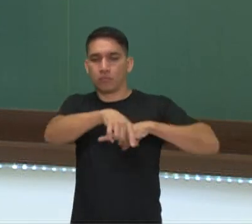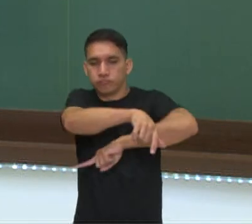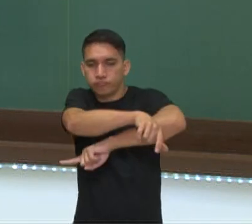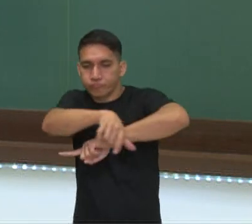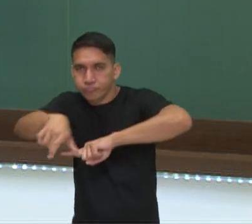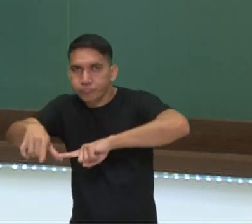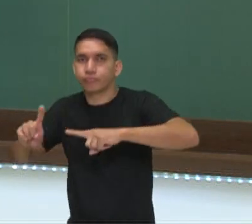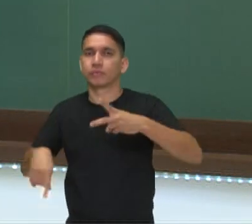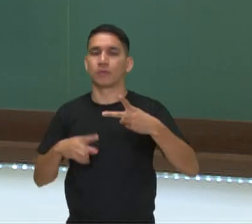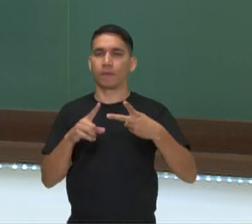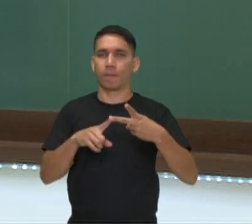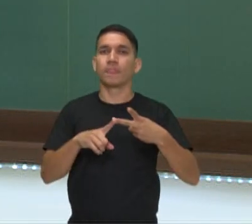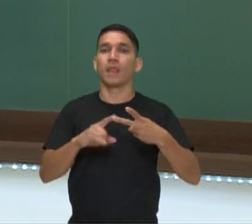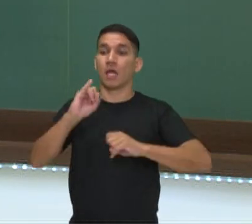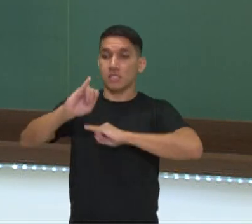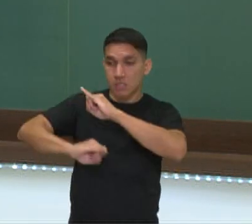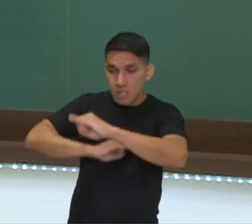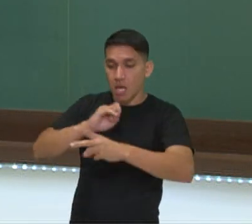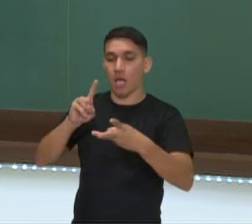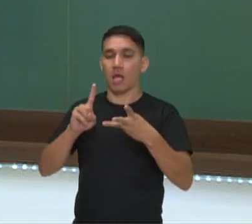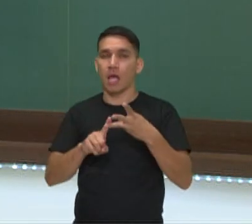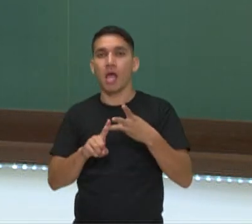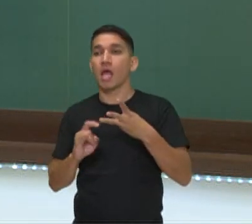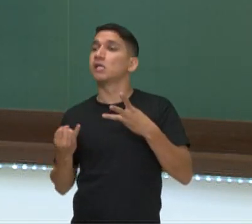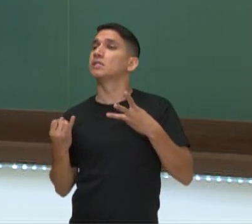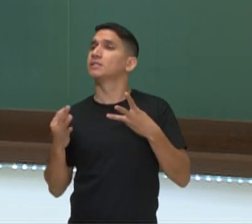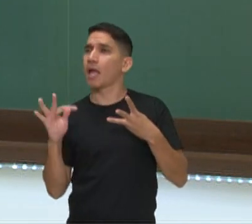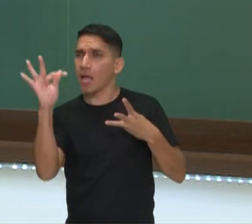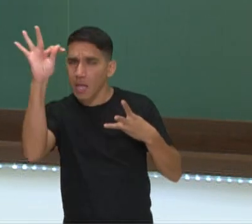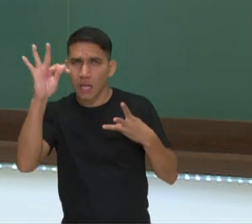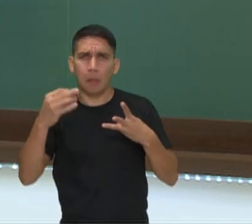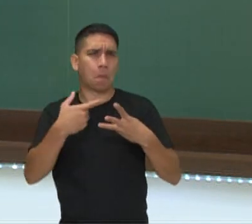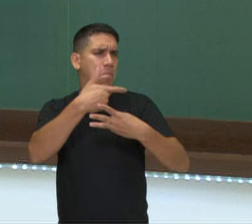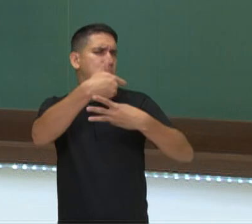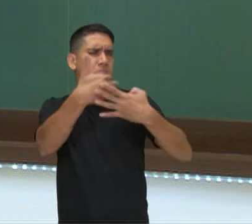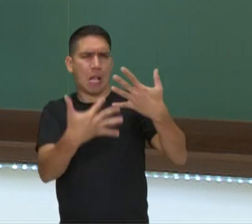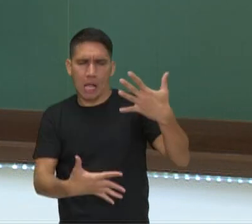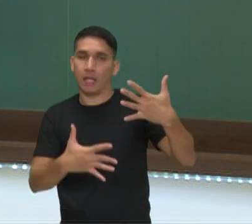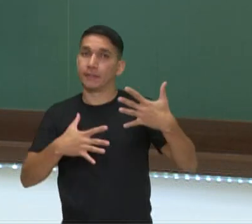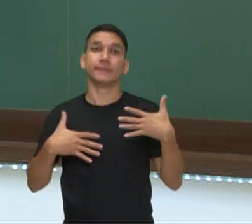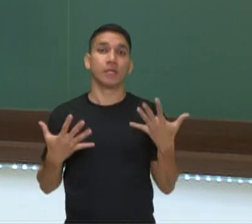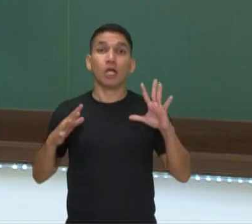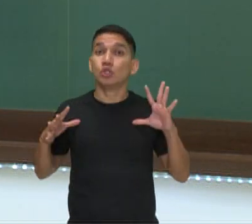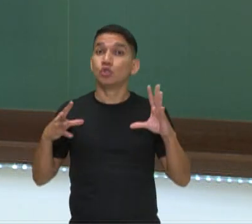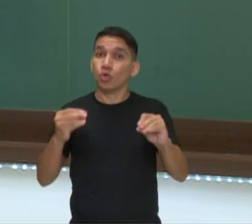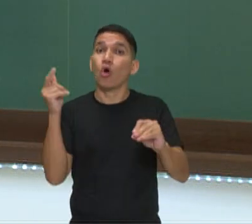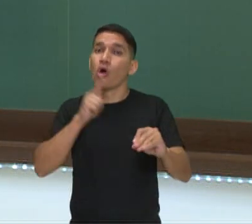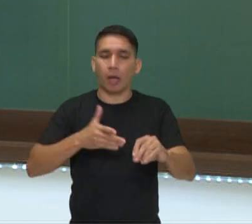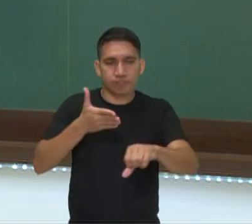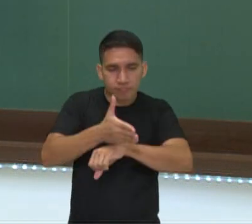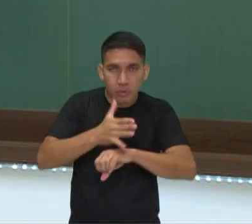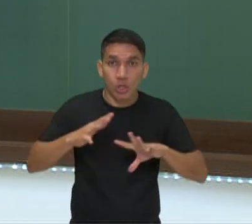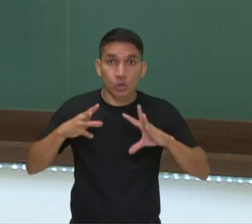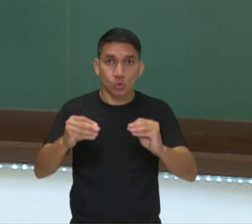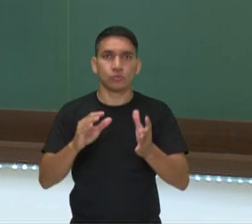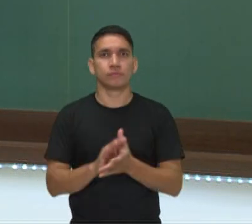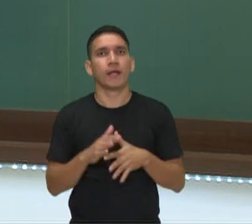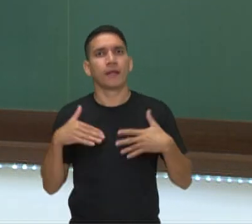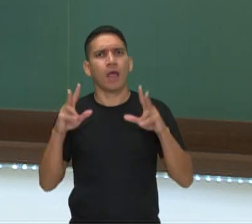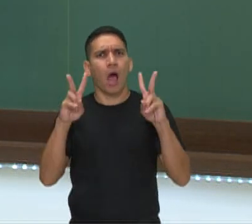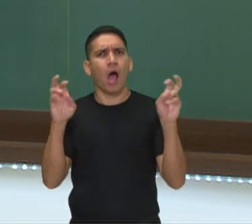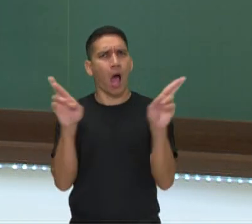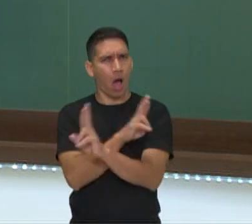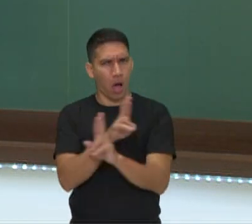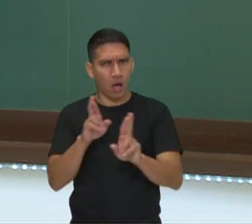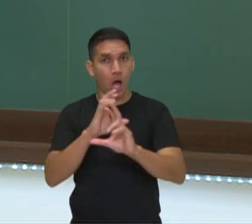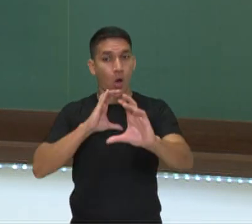de internet, da tecnologia, enfim, todos tendo acesso a tudo. Relacionado à comunicação, a gente percebe